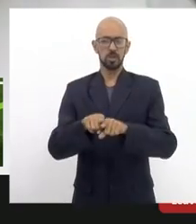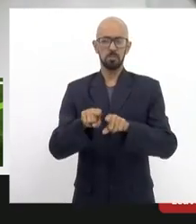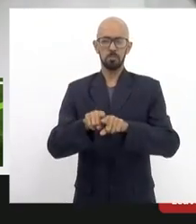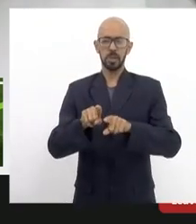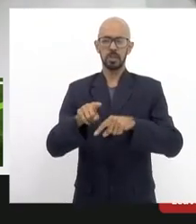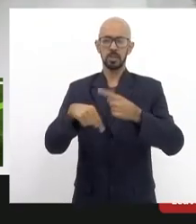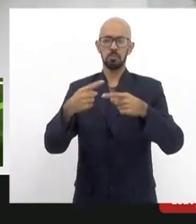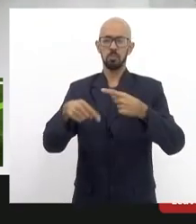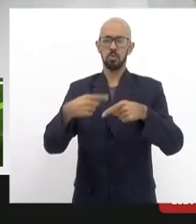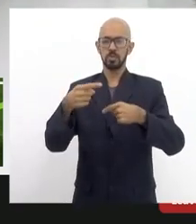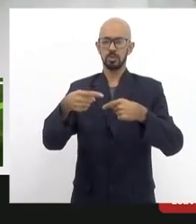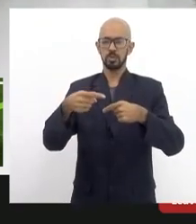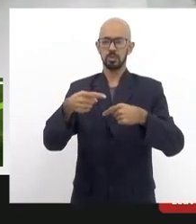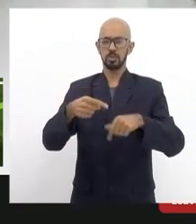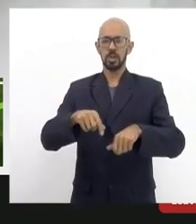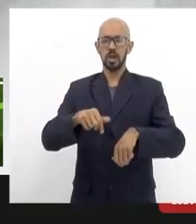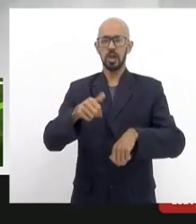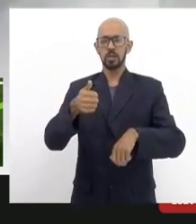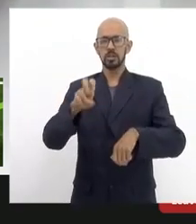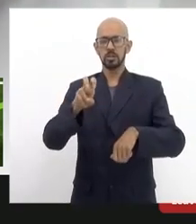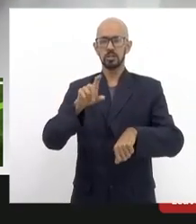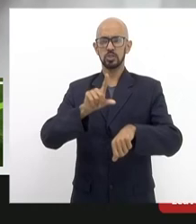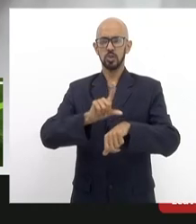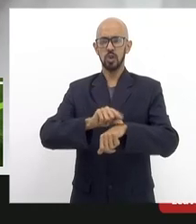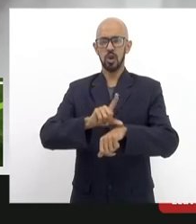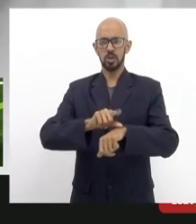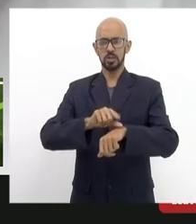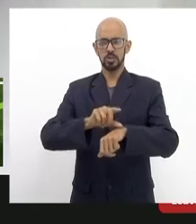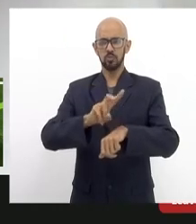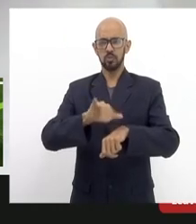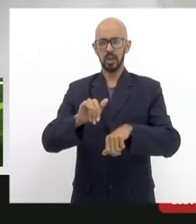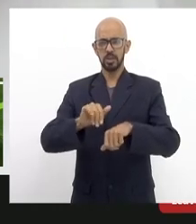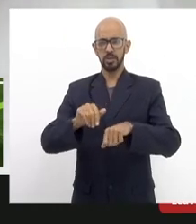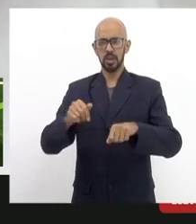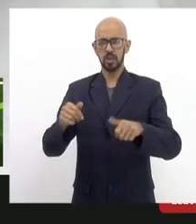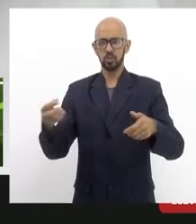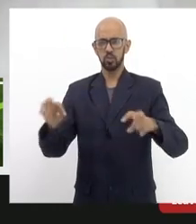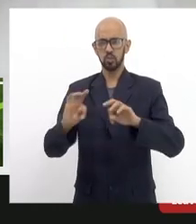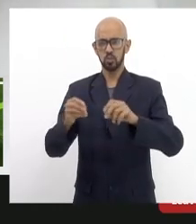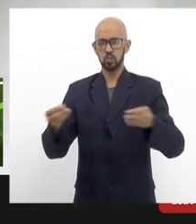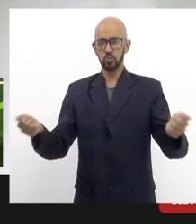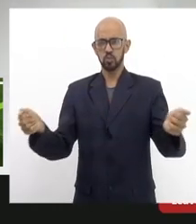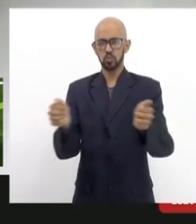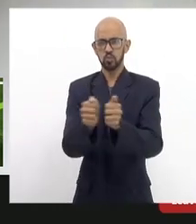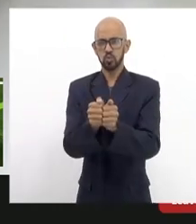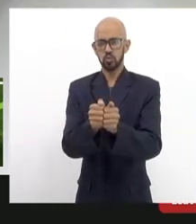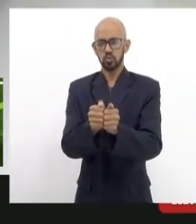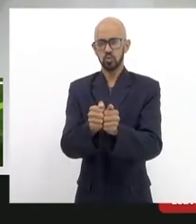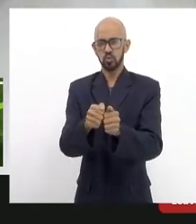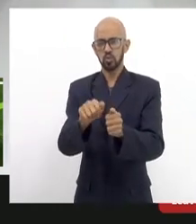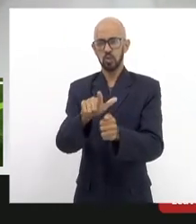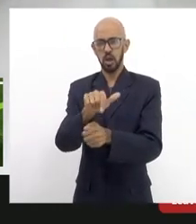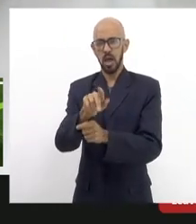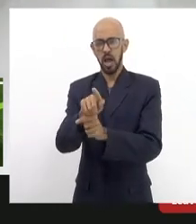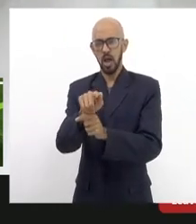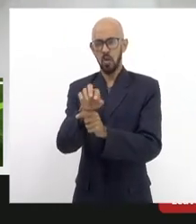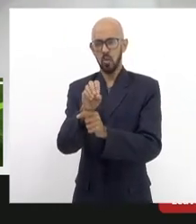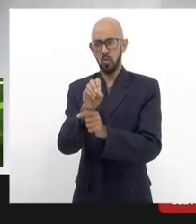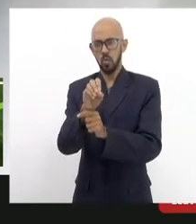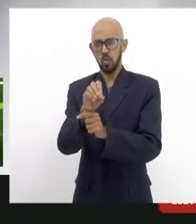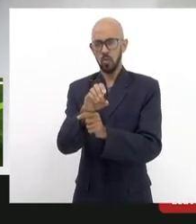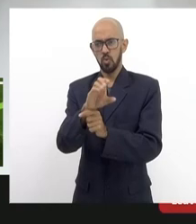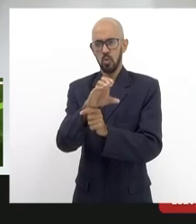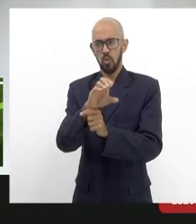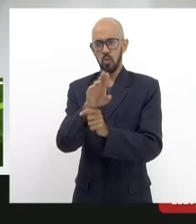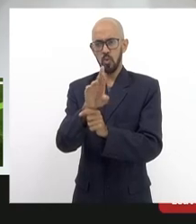último não nas 15 horas concentração no Largo do Corvelo porque às